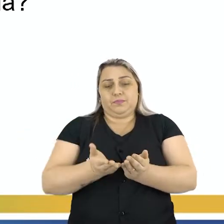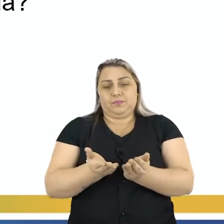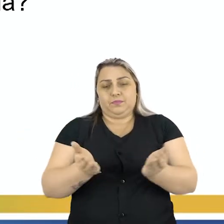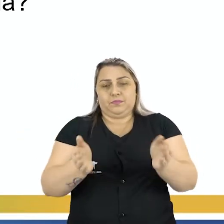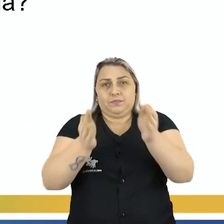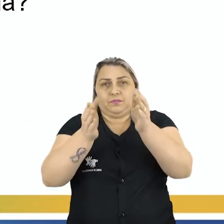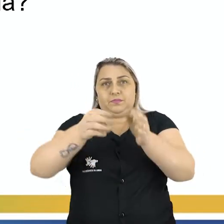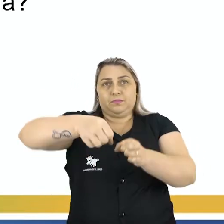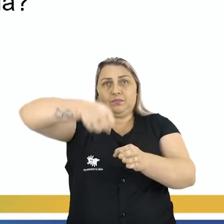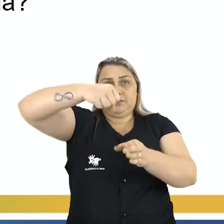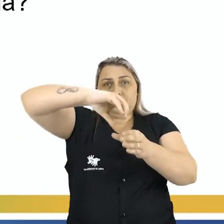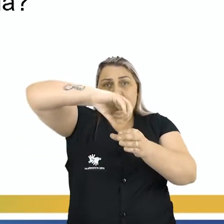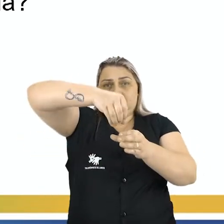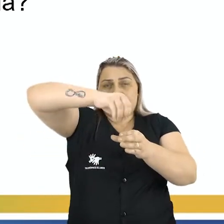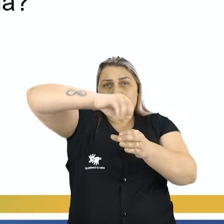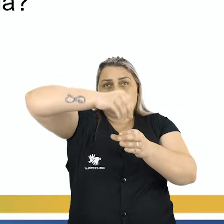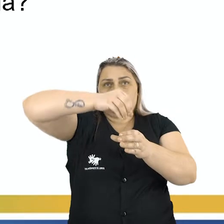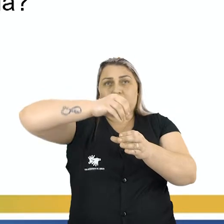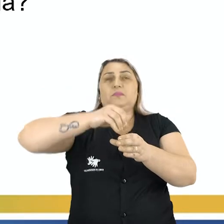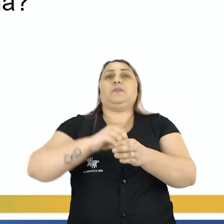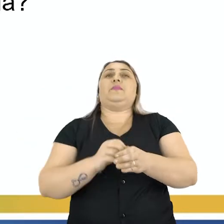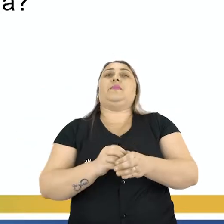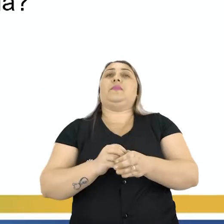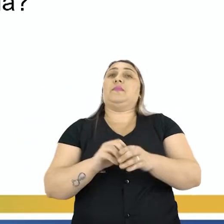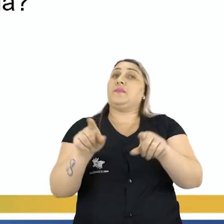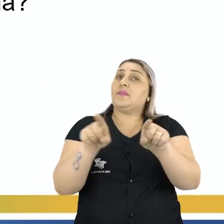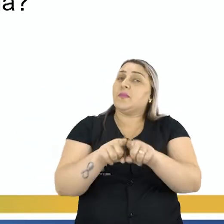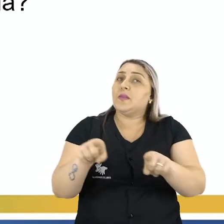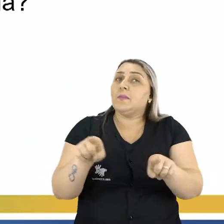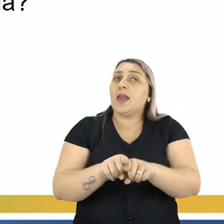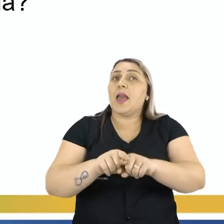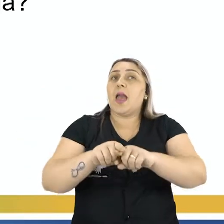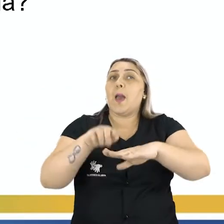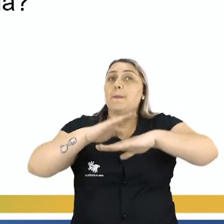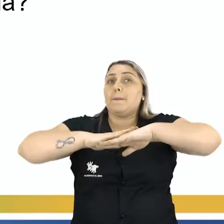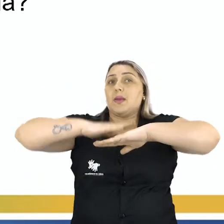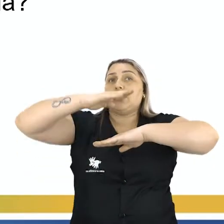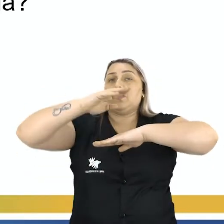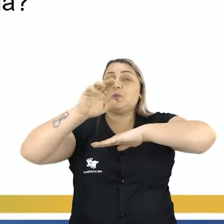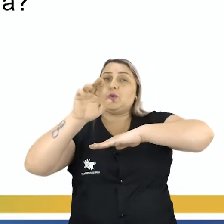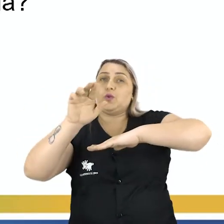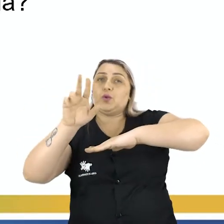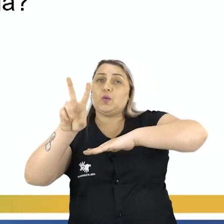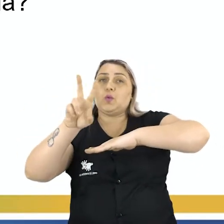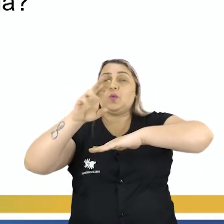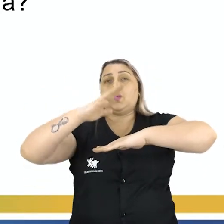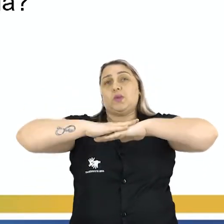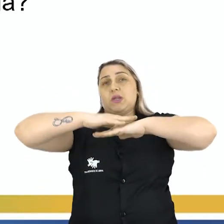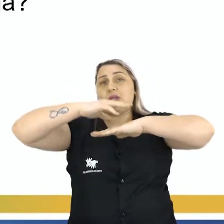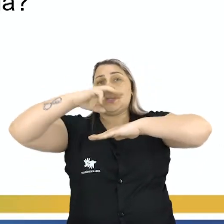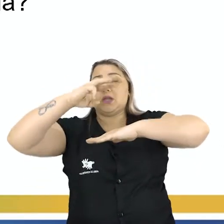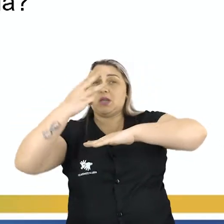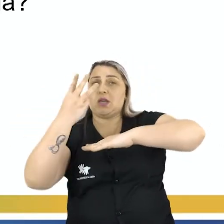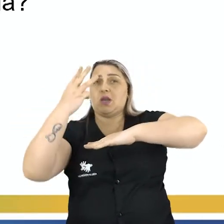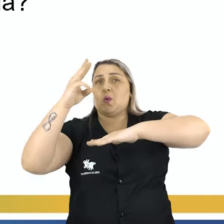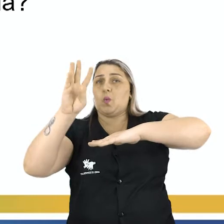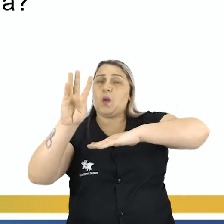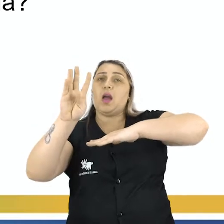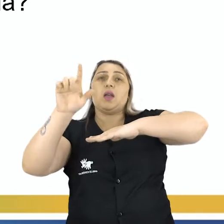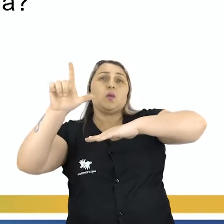Certamente ela vai conter também acima de 2, 3, 4, 5